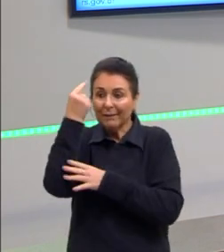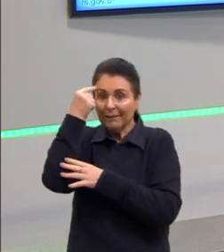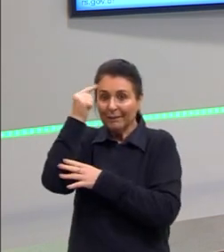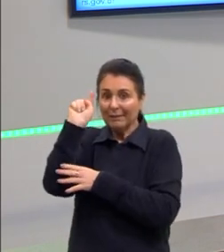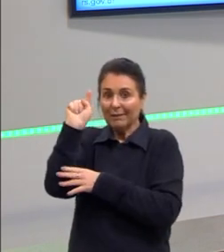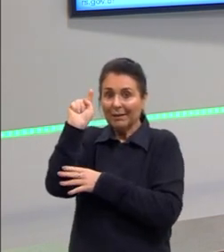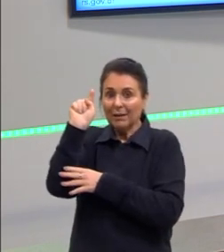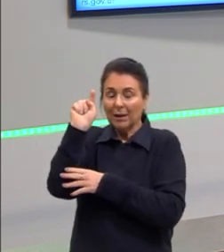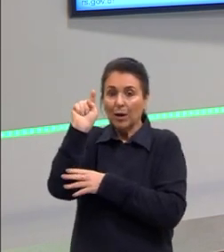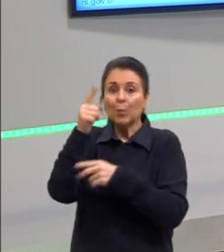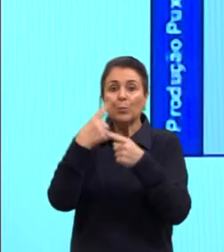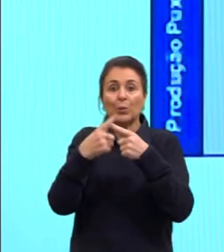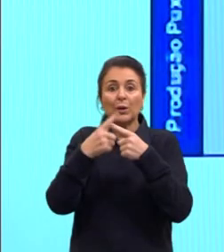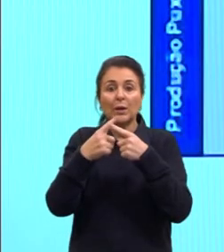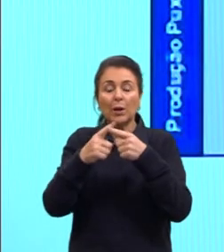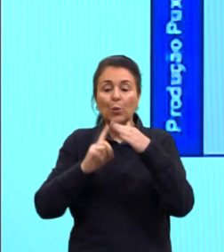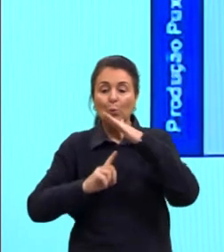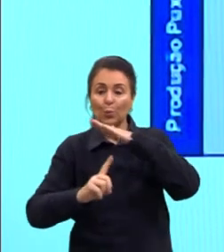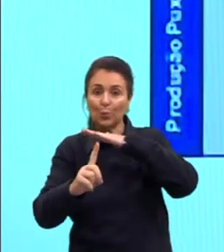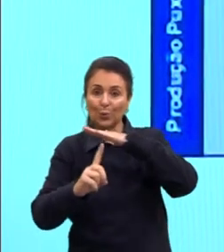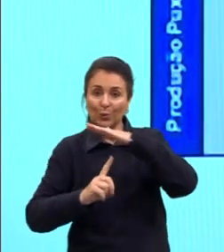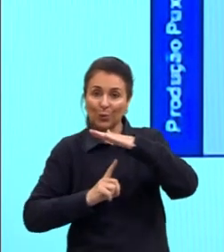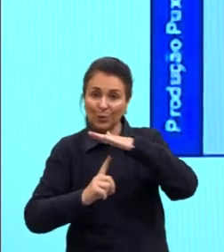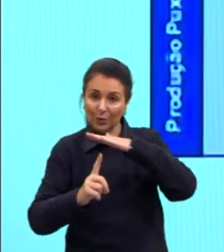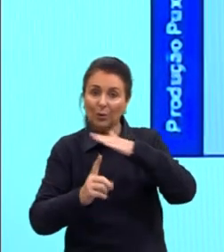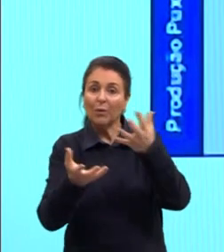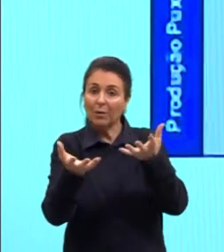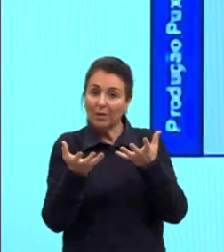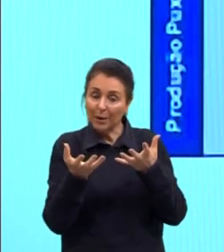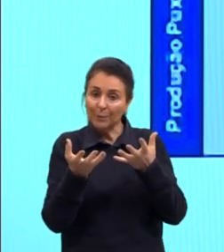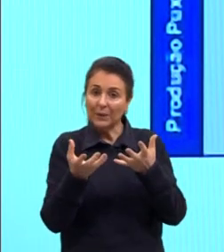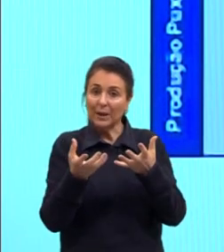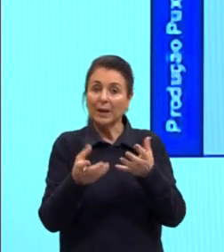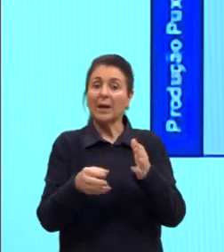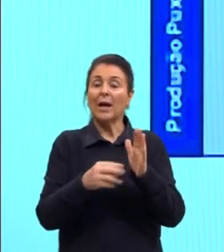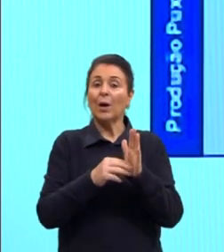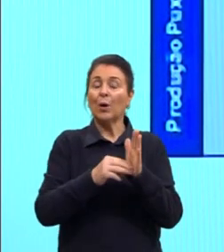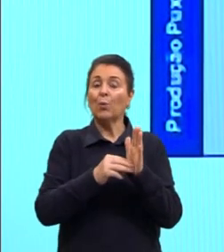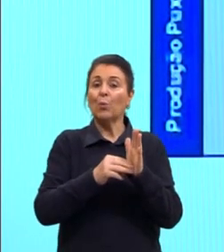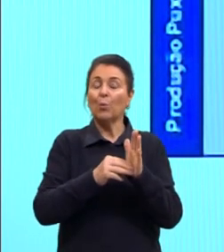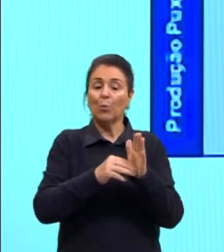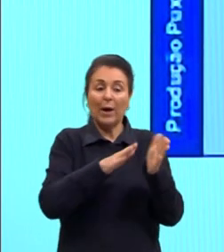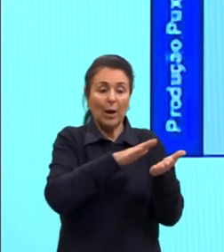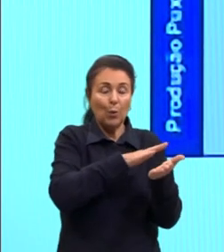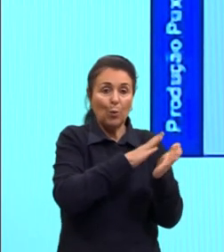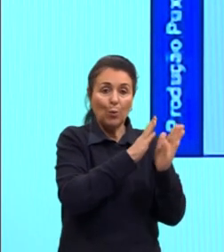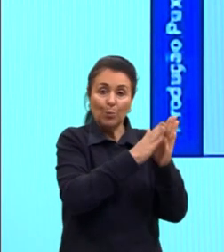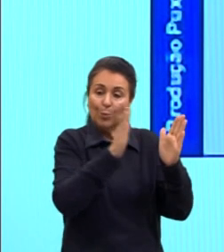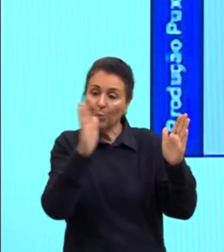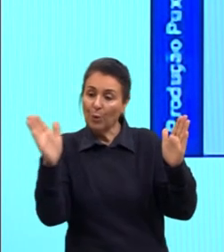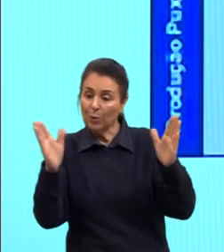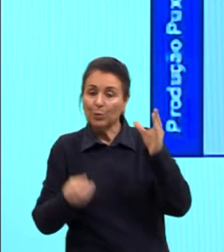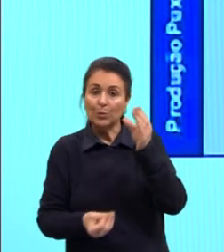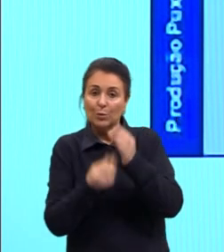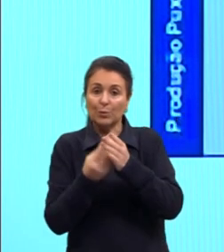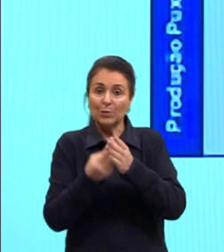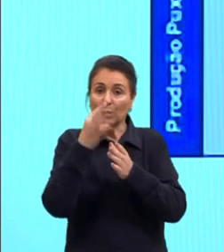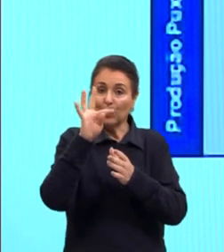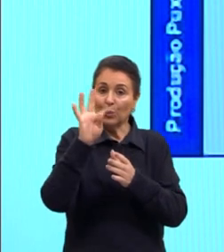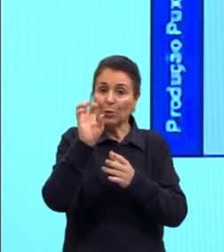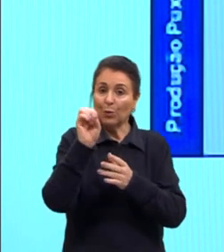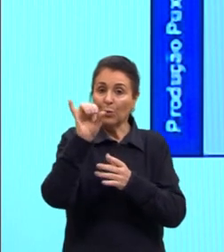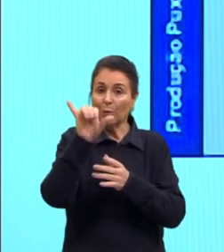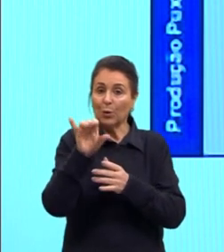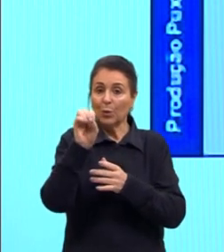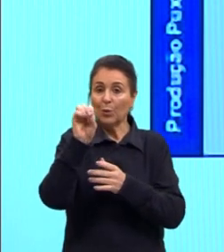pensada justamente no toyotismo. E a gente tem isso hoje, né? Tu tem essa demanda do cliente, e aí a